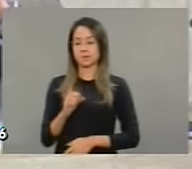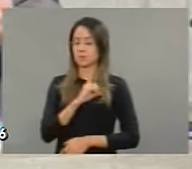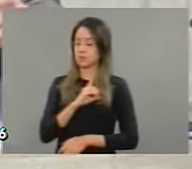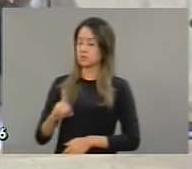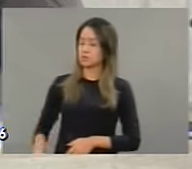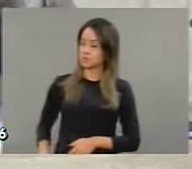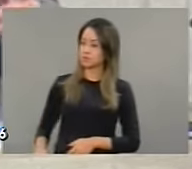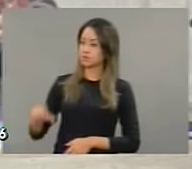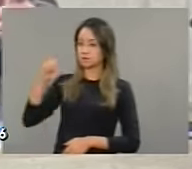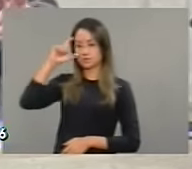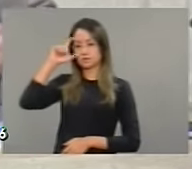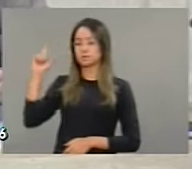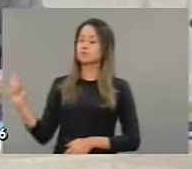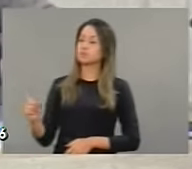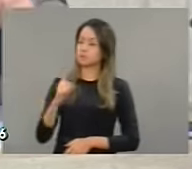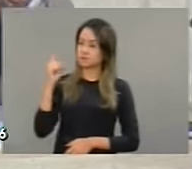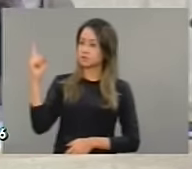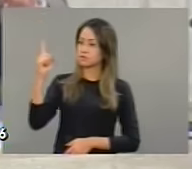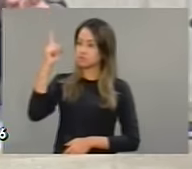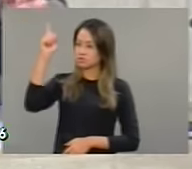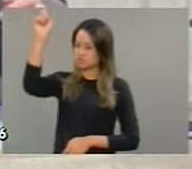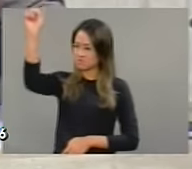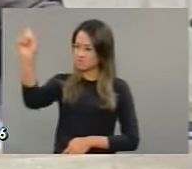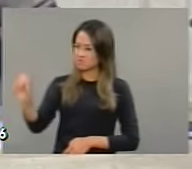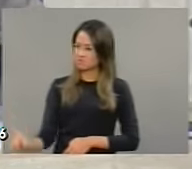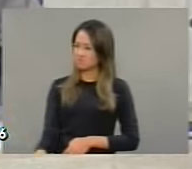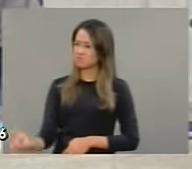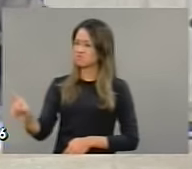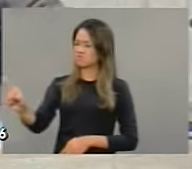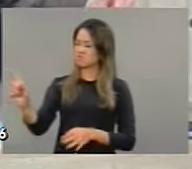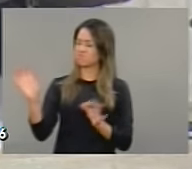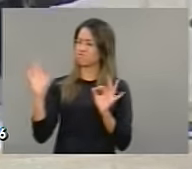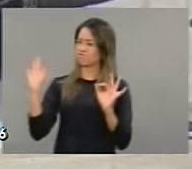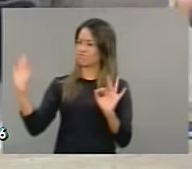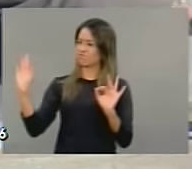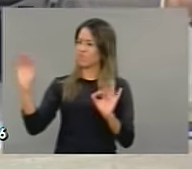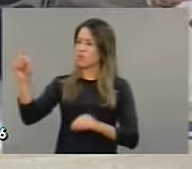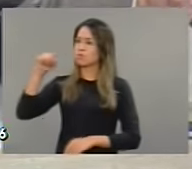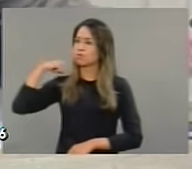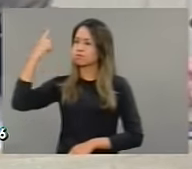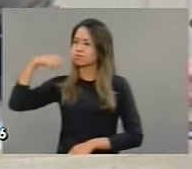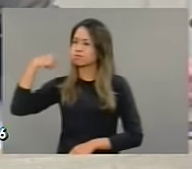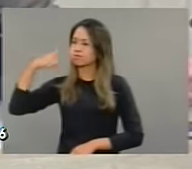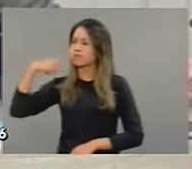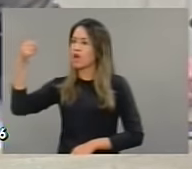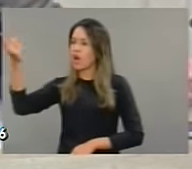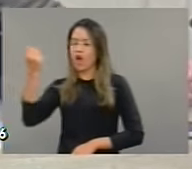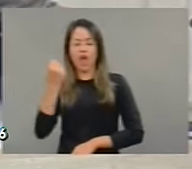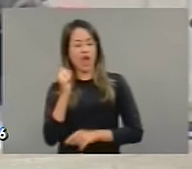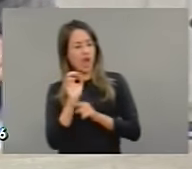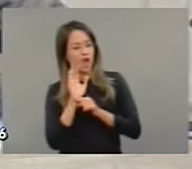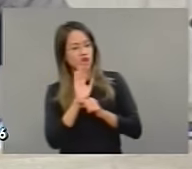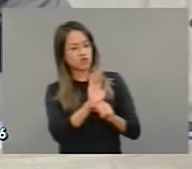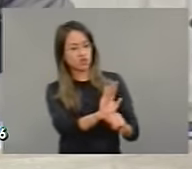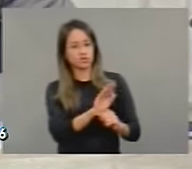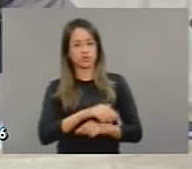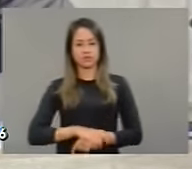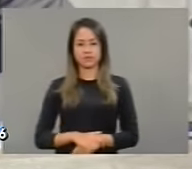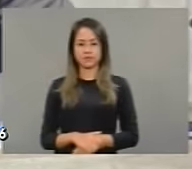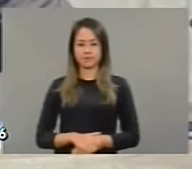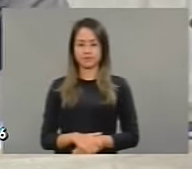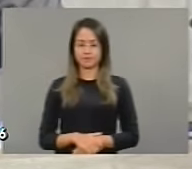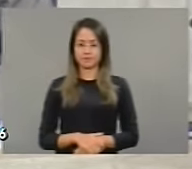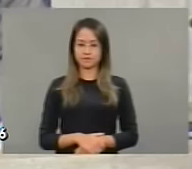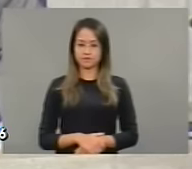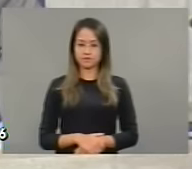Vossa Excelência, honra, honra a classe de advogados que assim o é antes de ser servidor público, honra